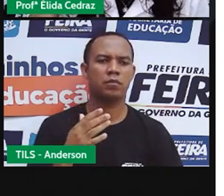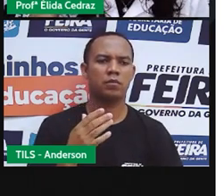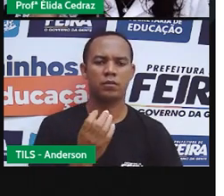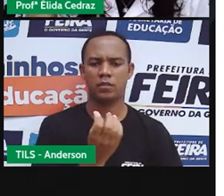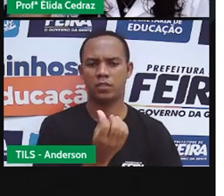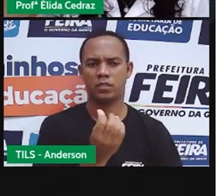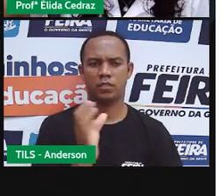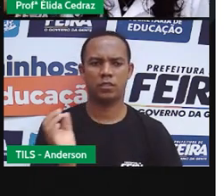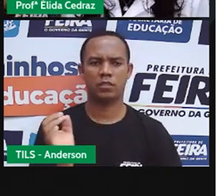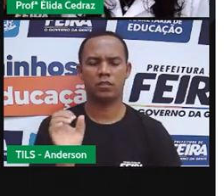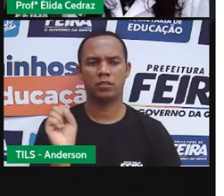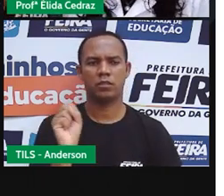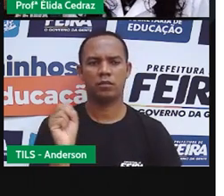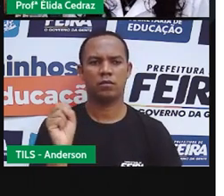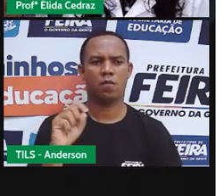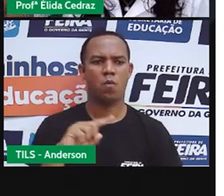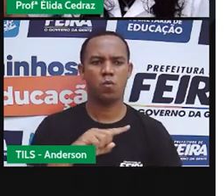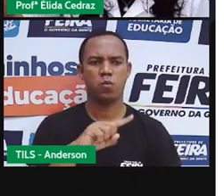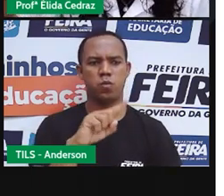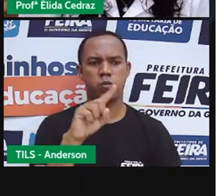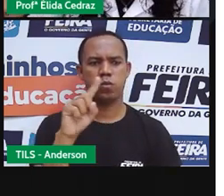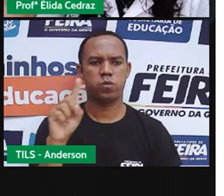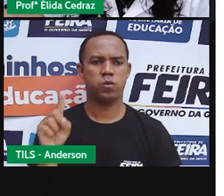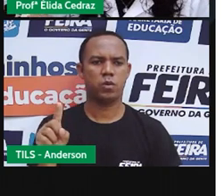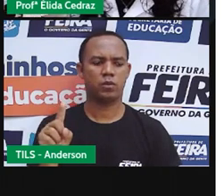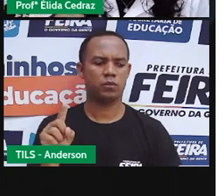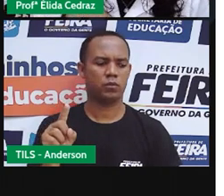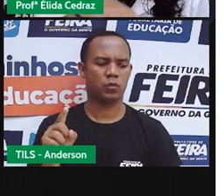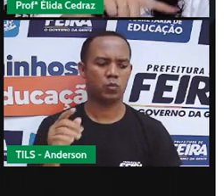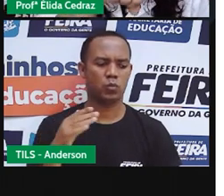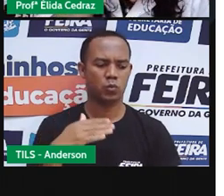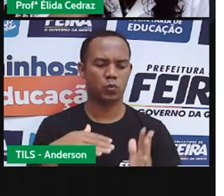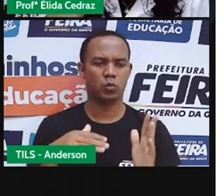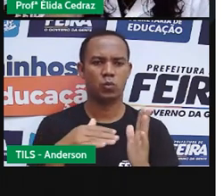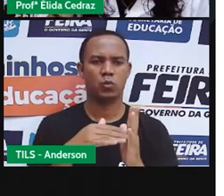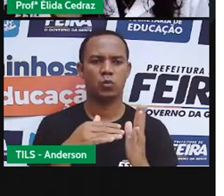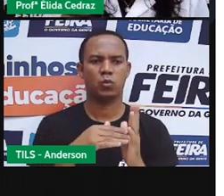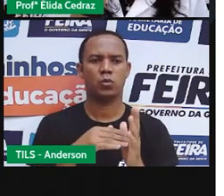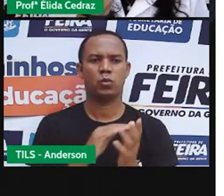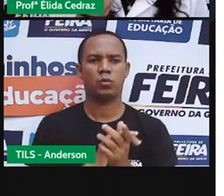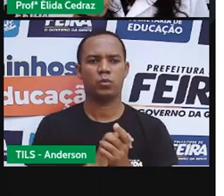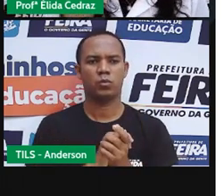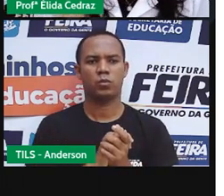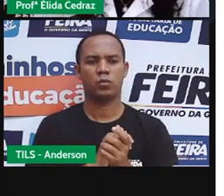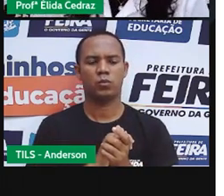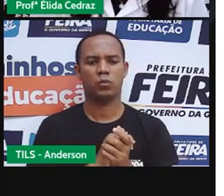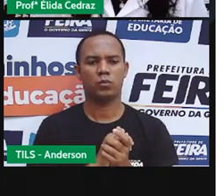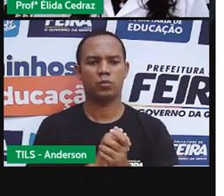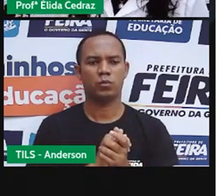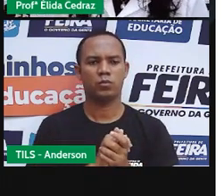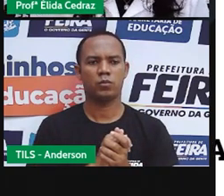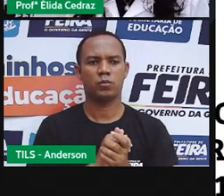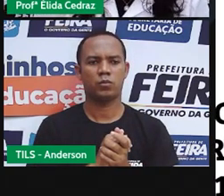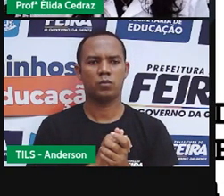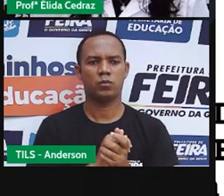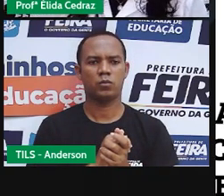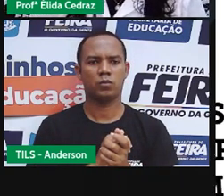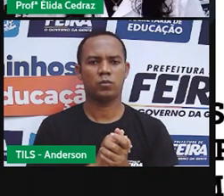ponteiro maior tem que dar a volta no relógio todo para poder marcar uma hora.